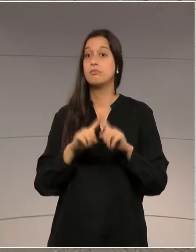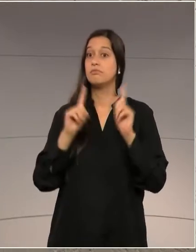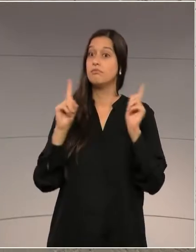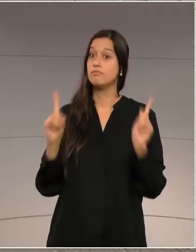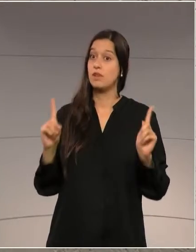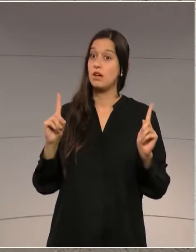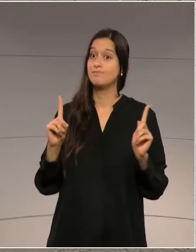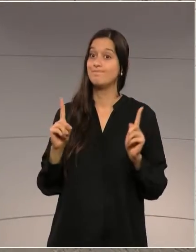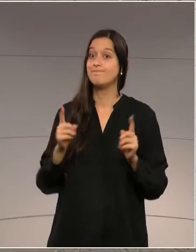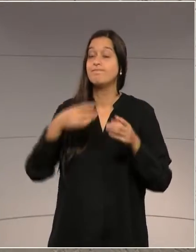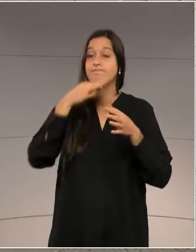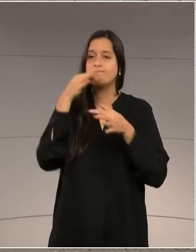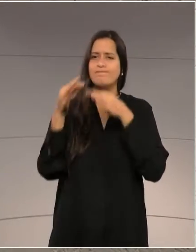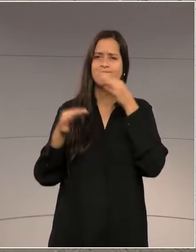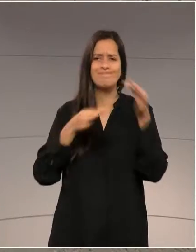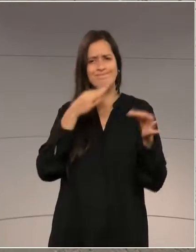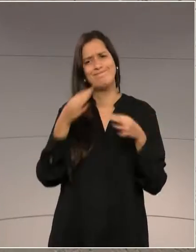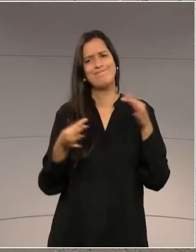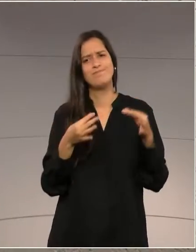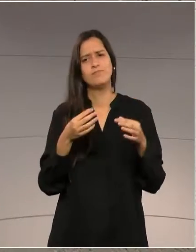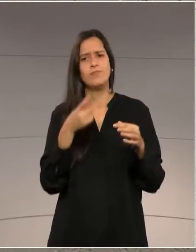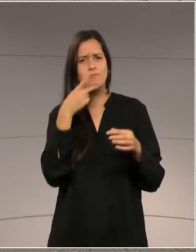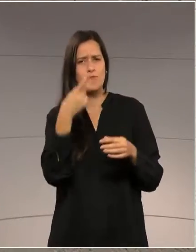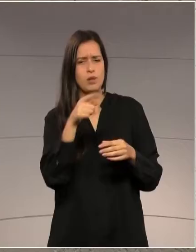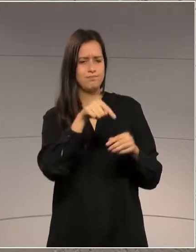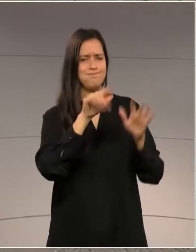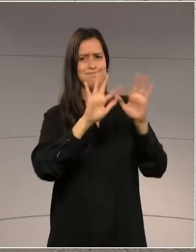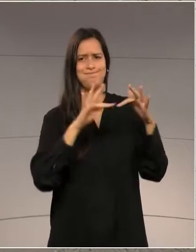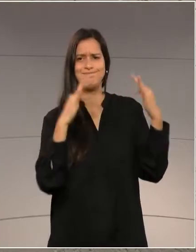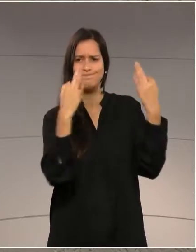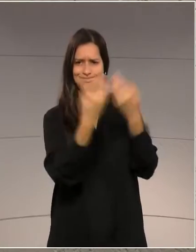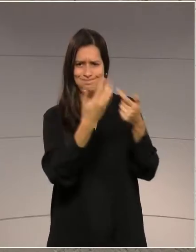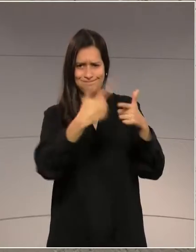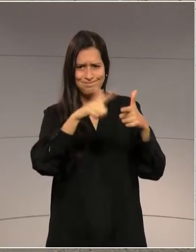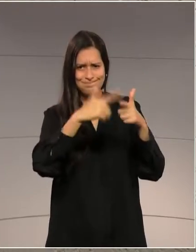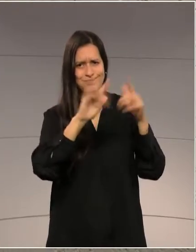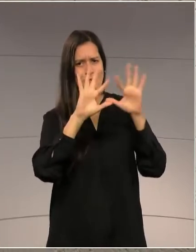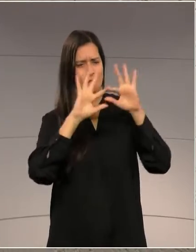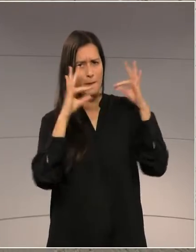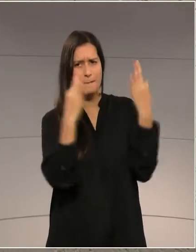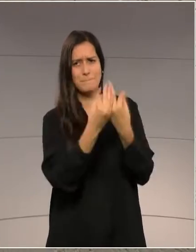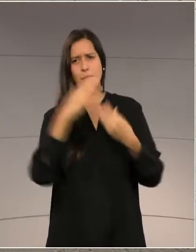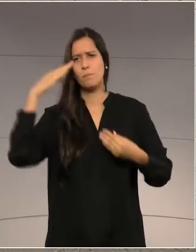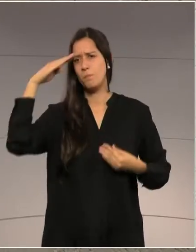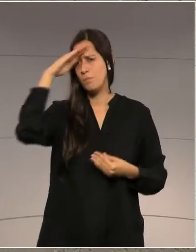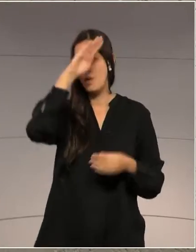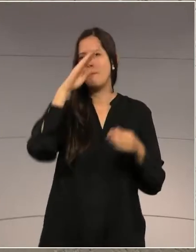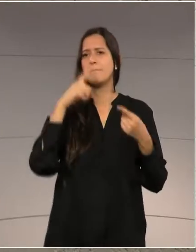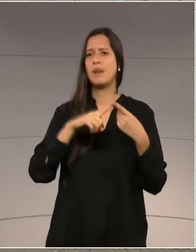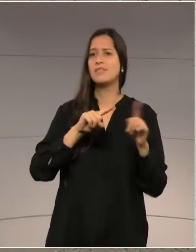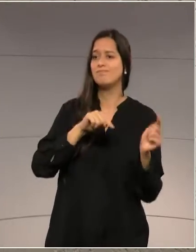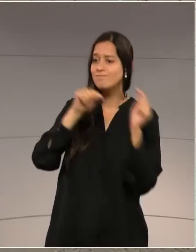acredito, ou vem a outra argumentação, que é a incompetência de fazer a boa fiscalização.